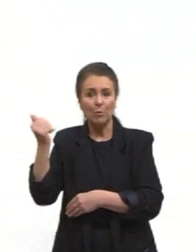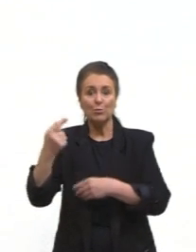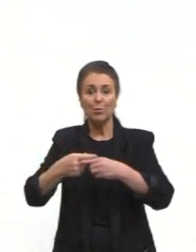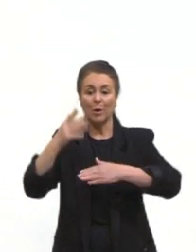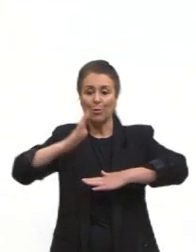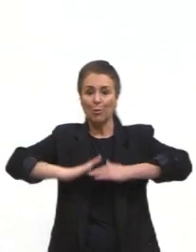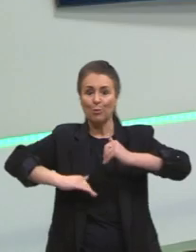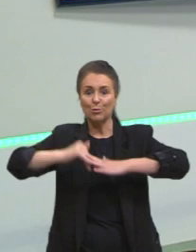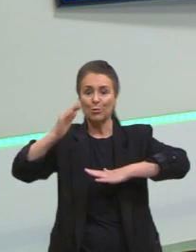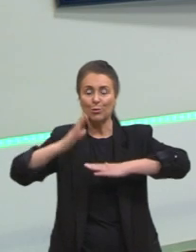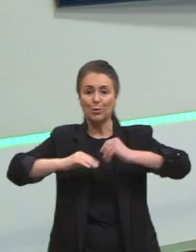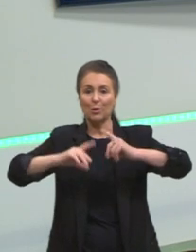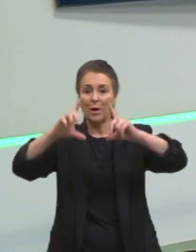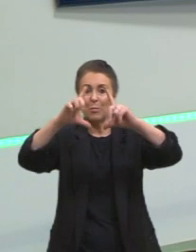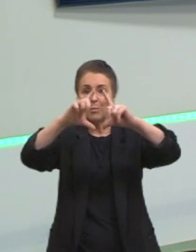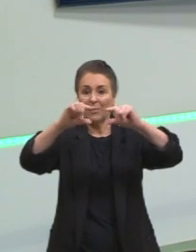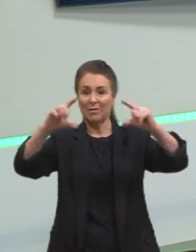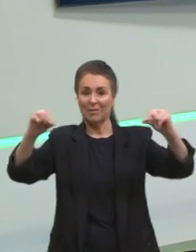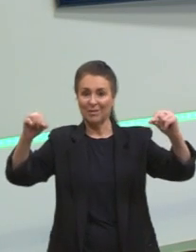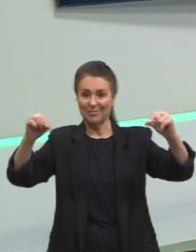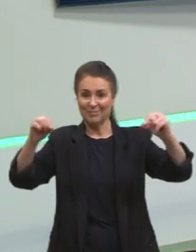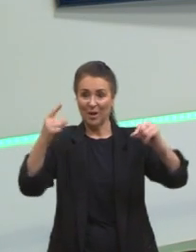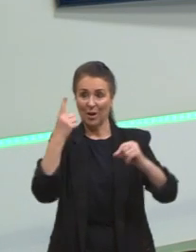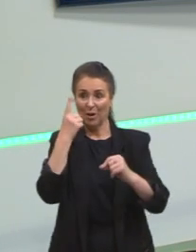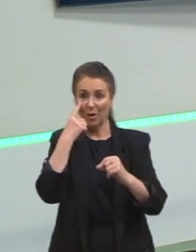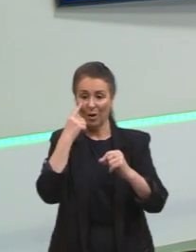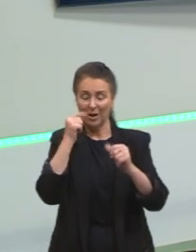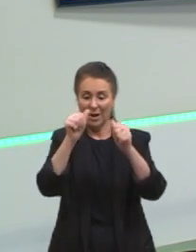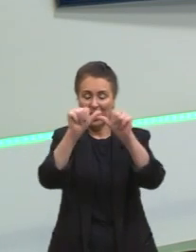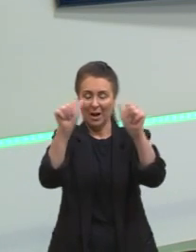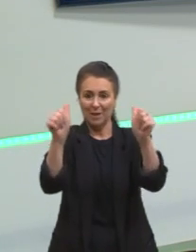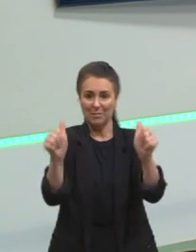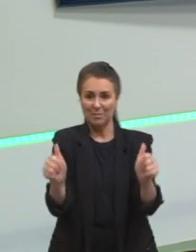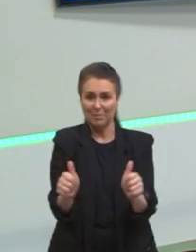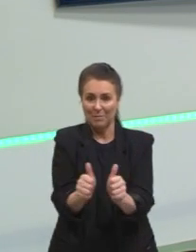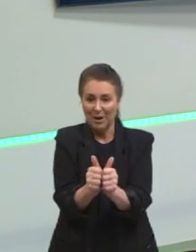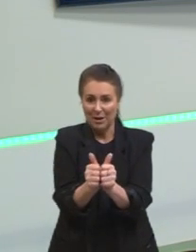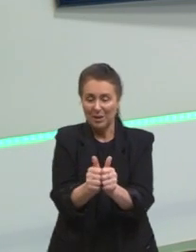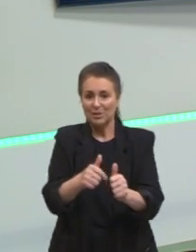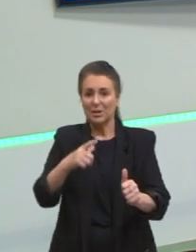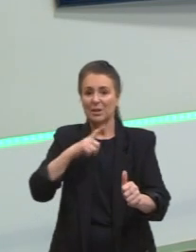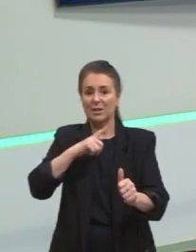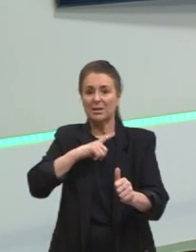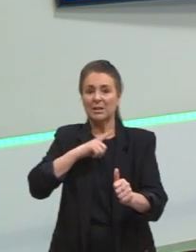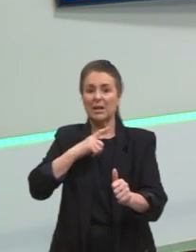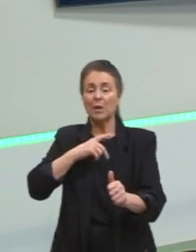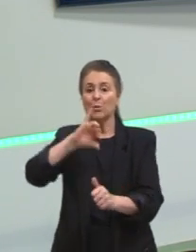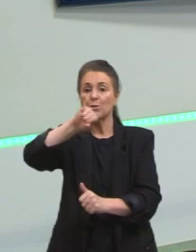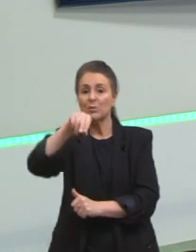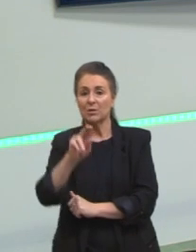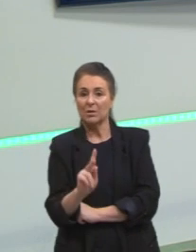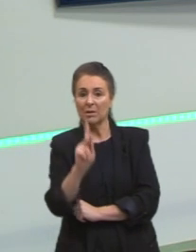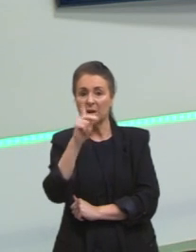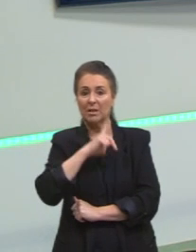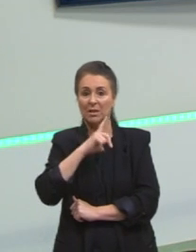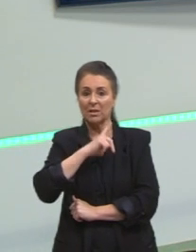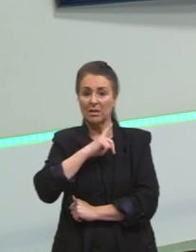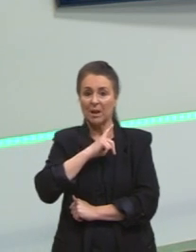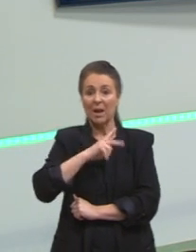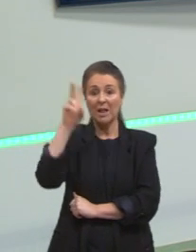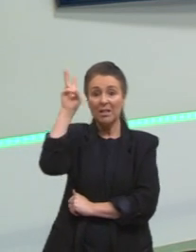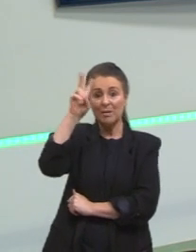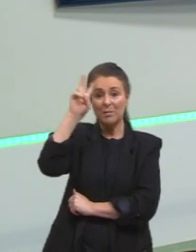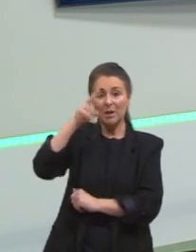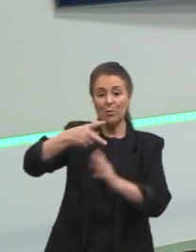de Brasília, né? Como a gente mostra aqui nessa imagem, o Palácio da Alvorada. E o Juscelino Kubitschek, ele também é lembrado